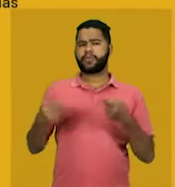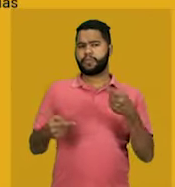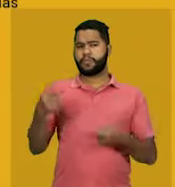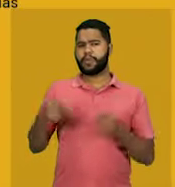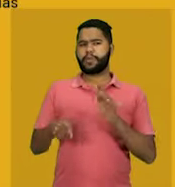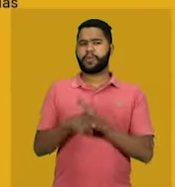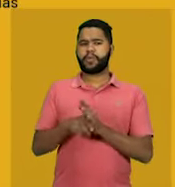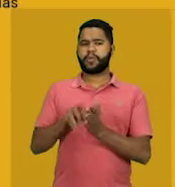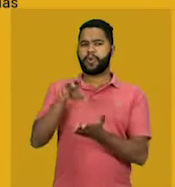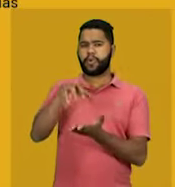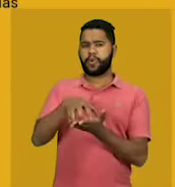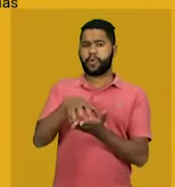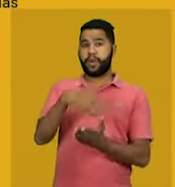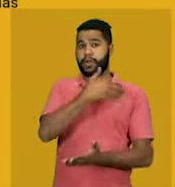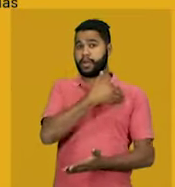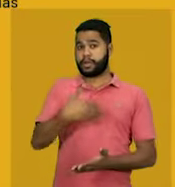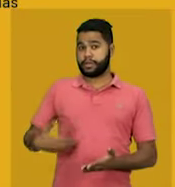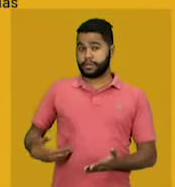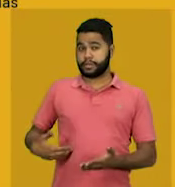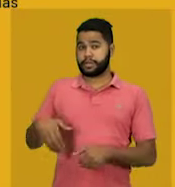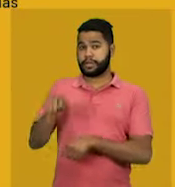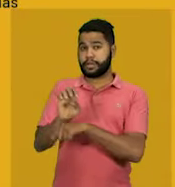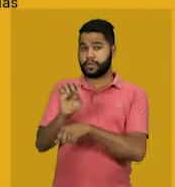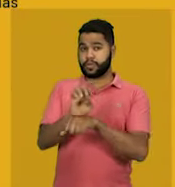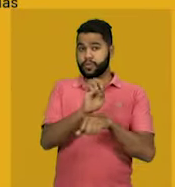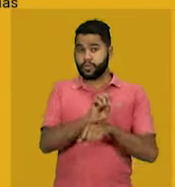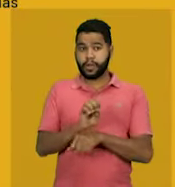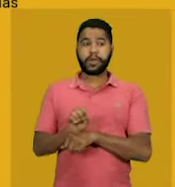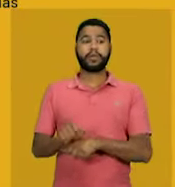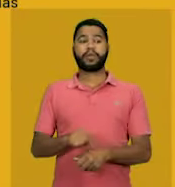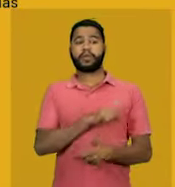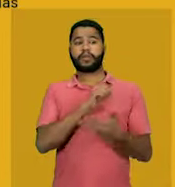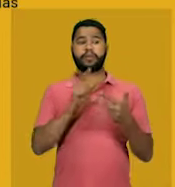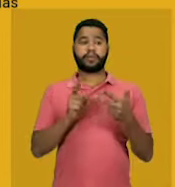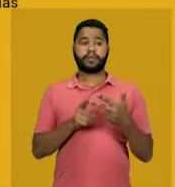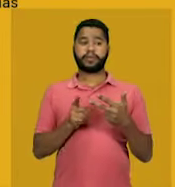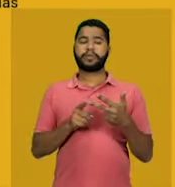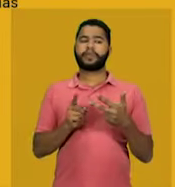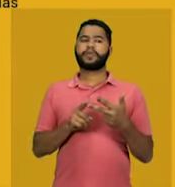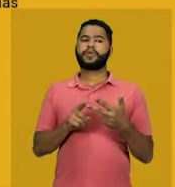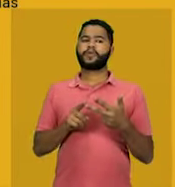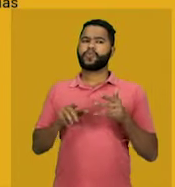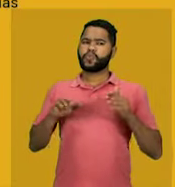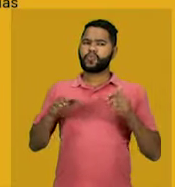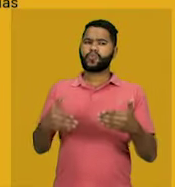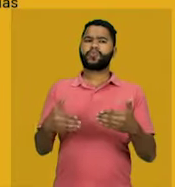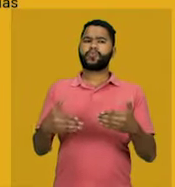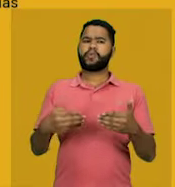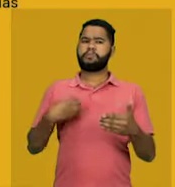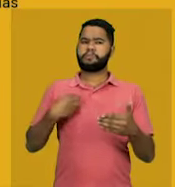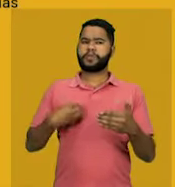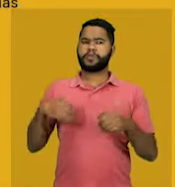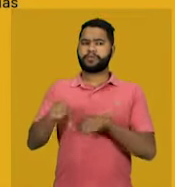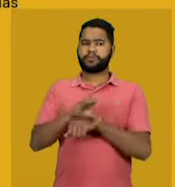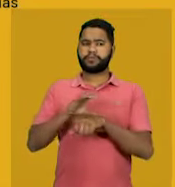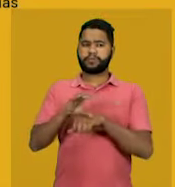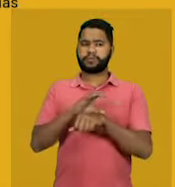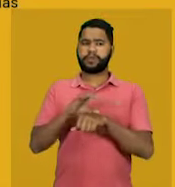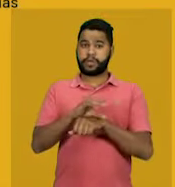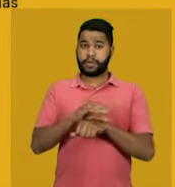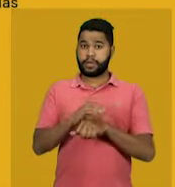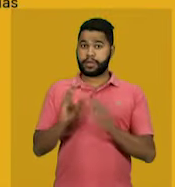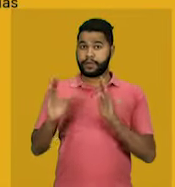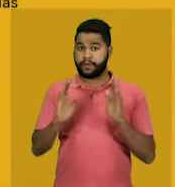pelas oligarquias estaduais? Letra C. Centralismo presente na Constituição, então, em vigor?